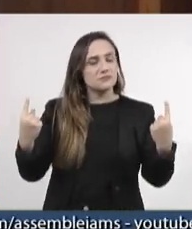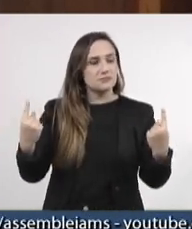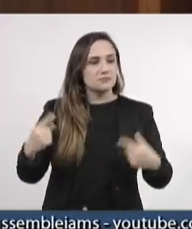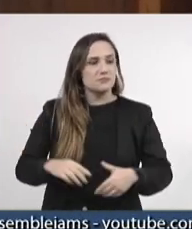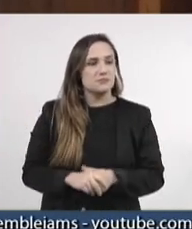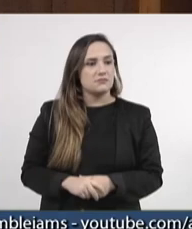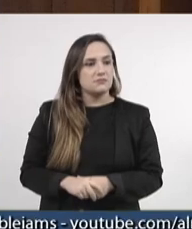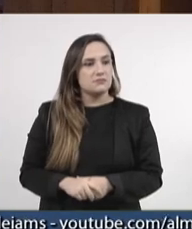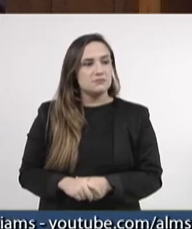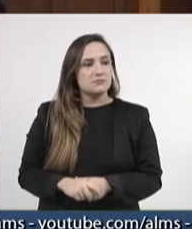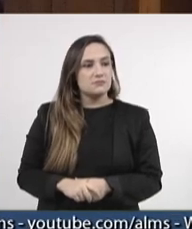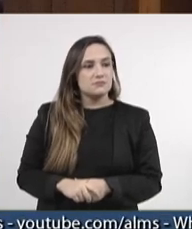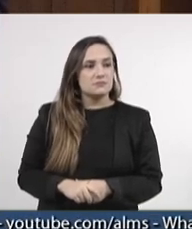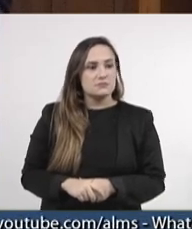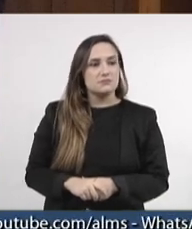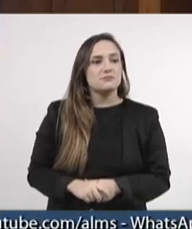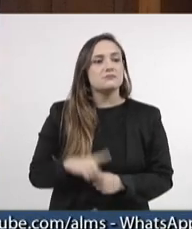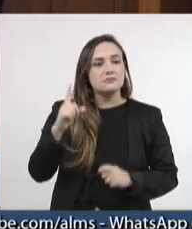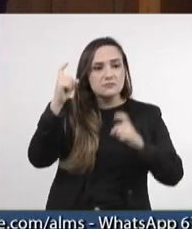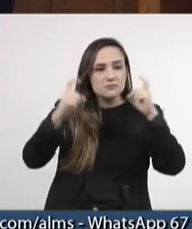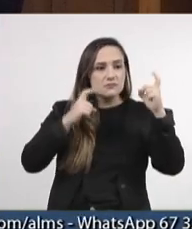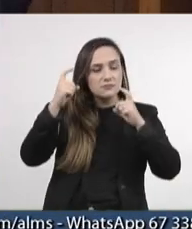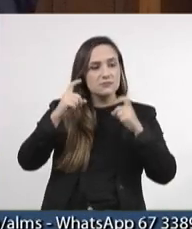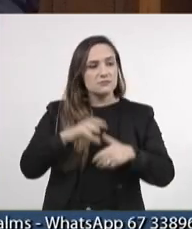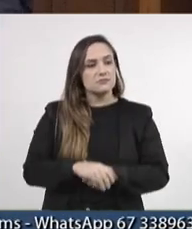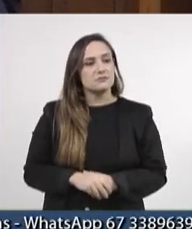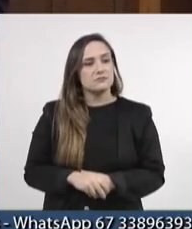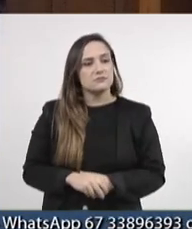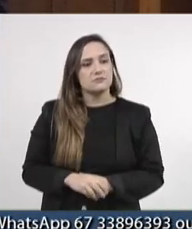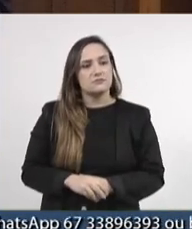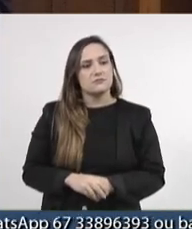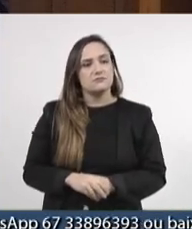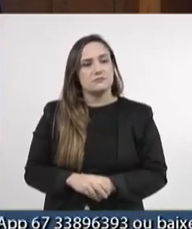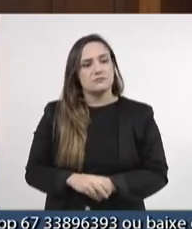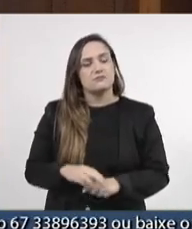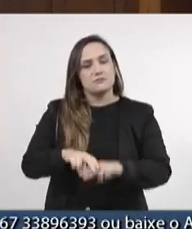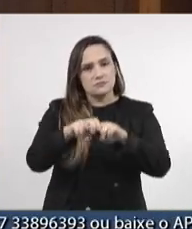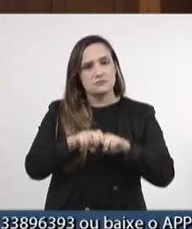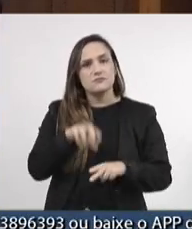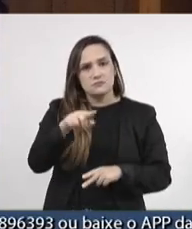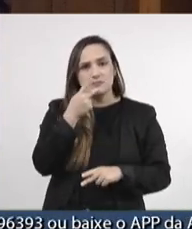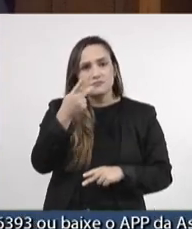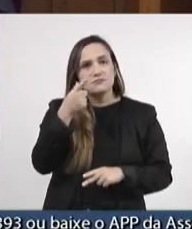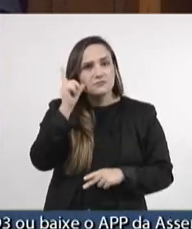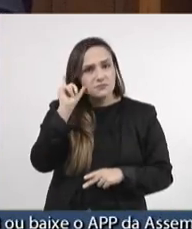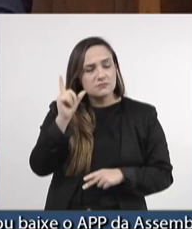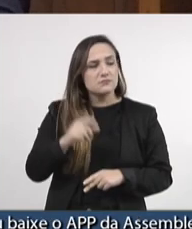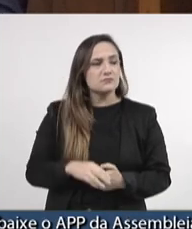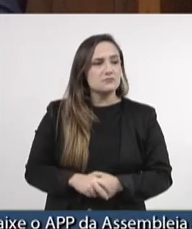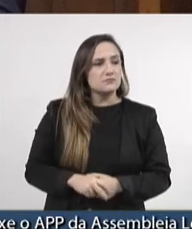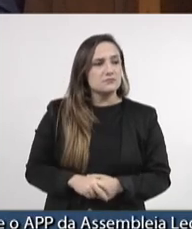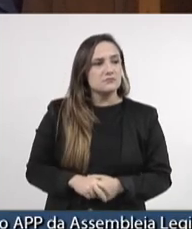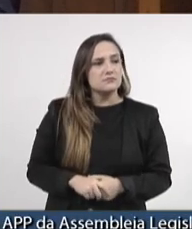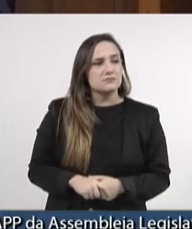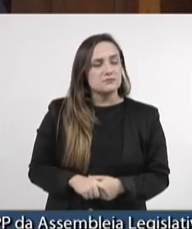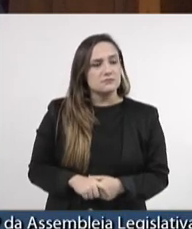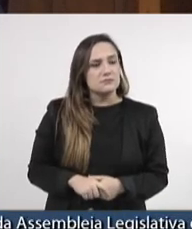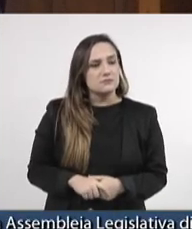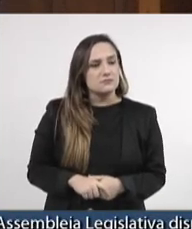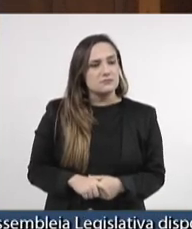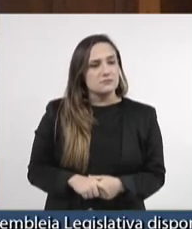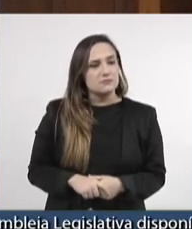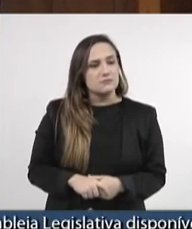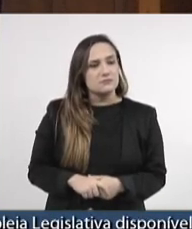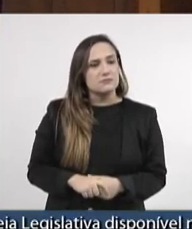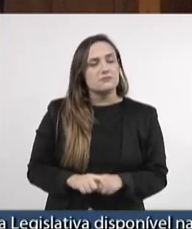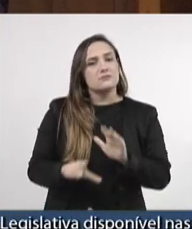Essa é a preocupação de vossa excelência quando ontem colocou a sua defesa sobre o projeto